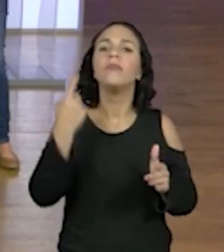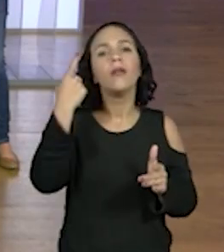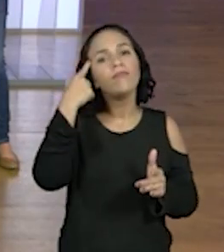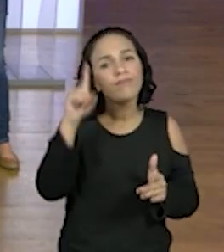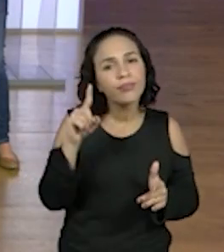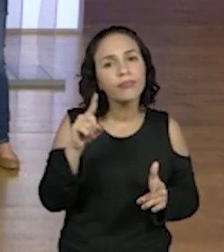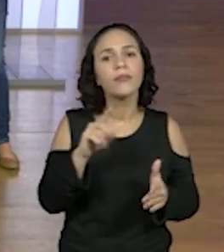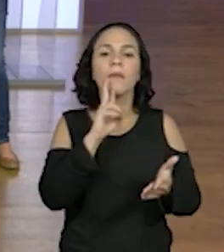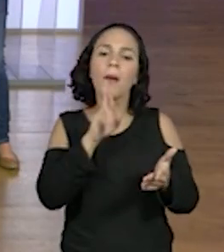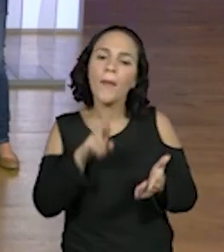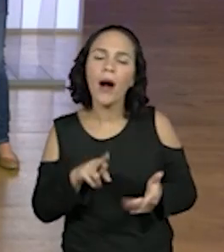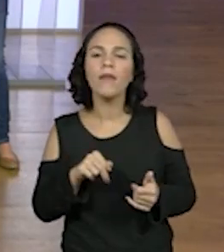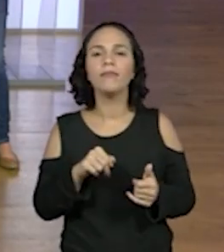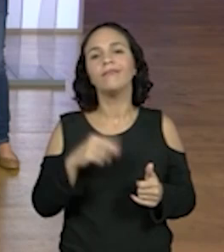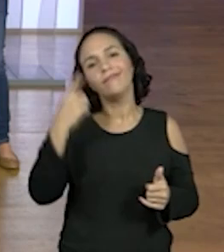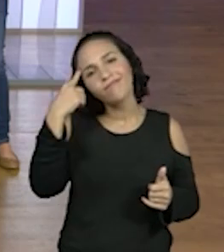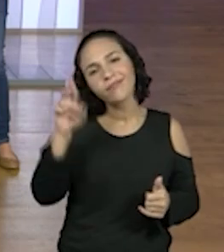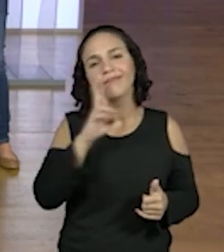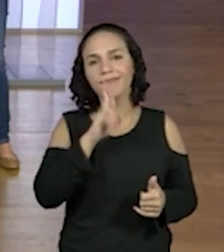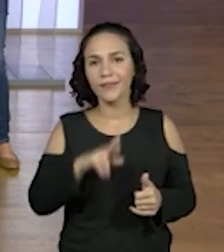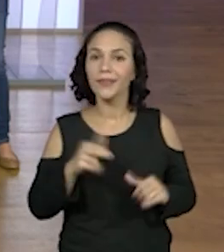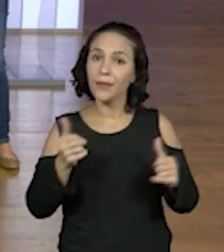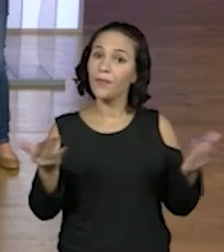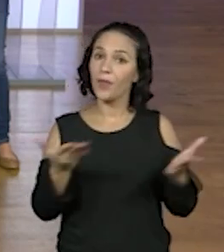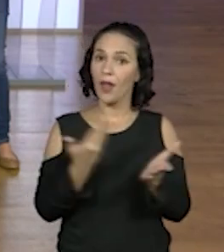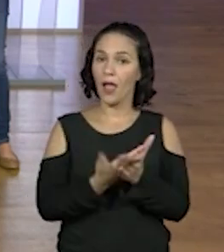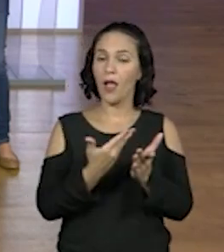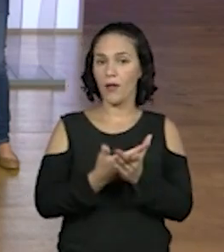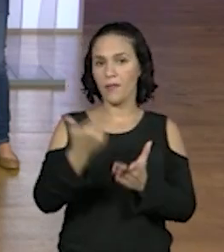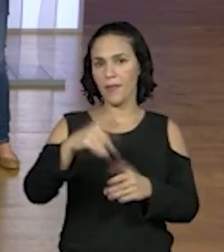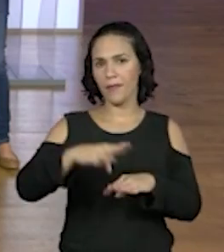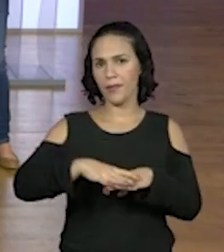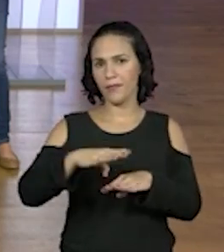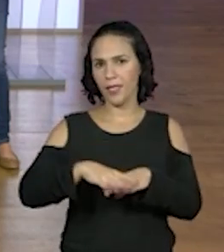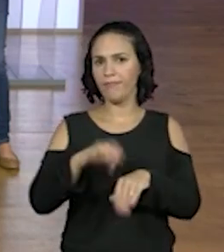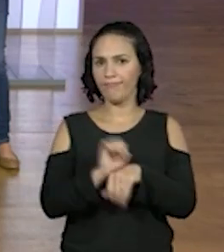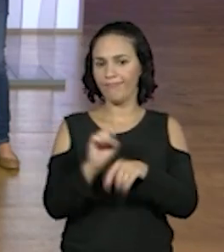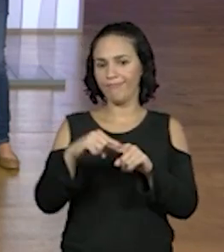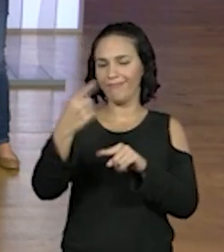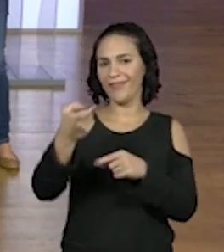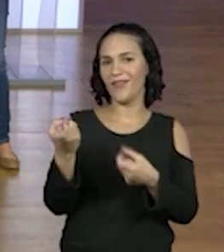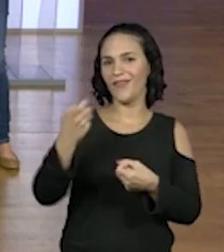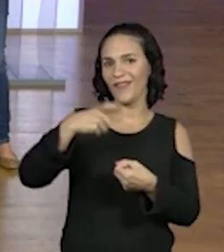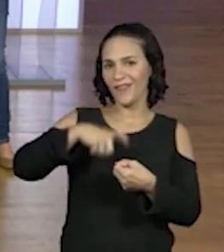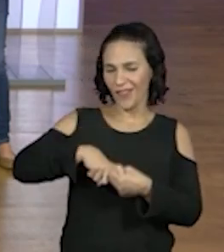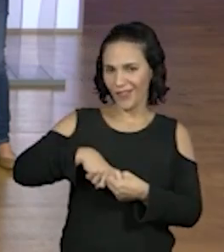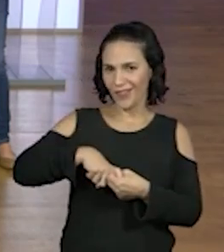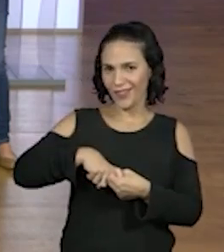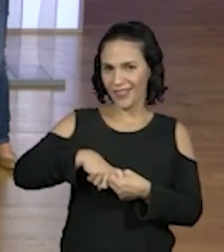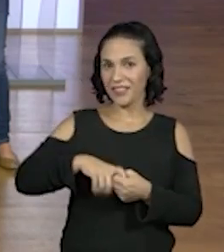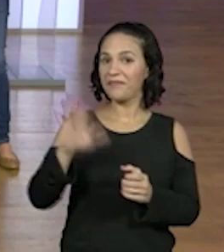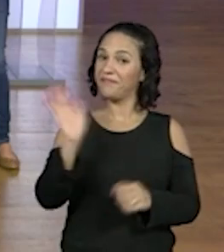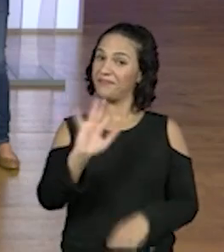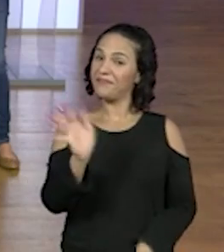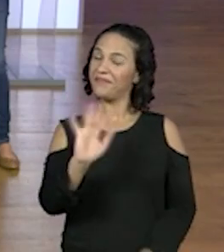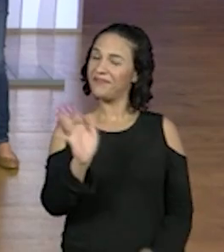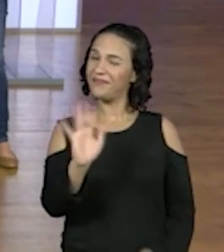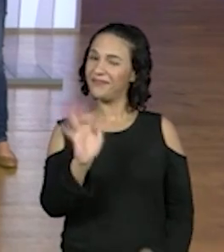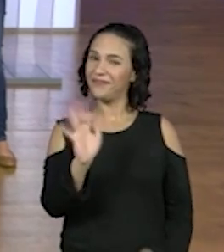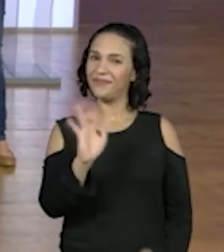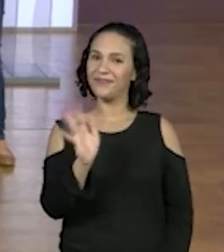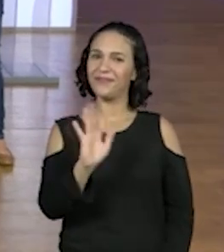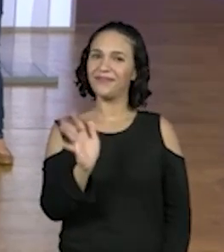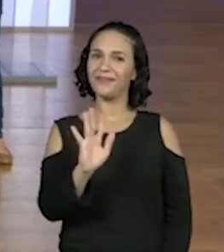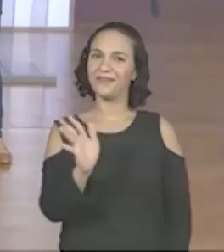é? É a melhor coisa. Nós temos duas aulas hoje de matemática. A gente volta daqui a pouquinho com vocês. Até já. Tchau,